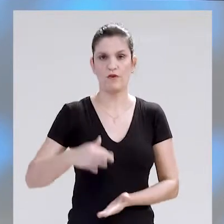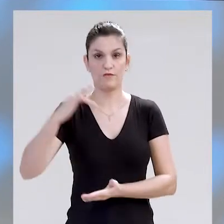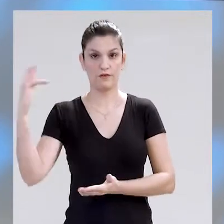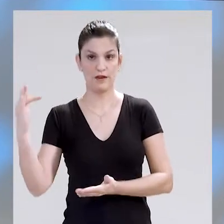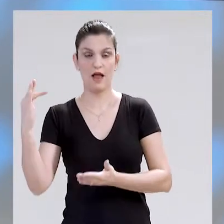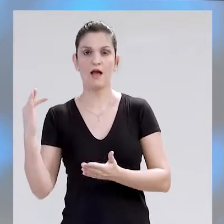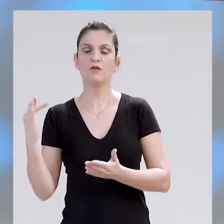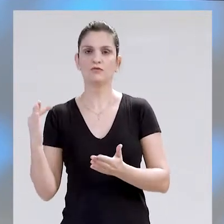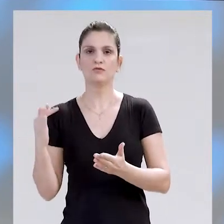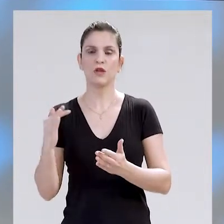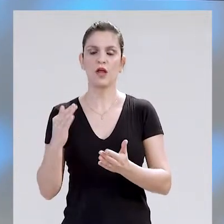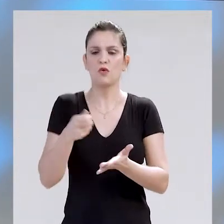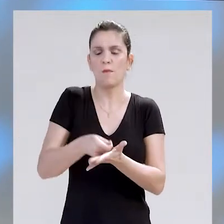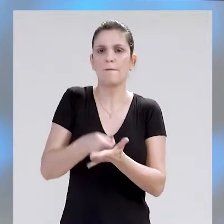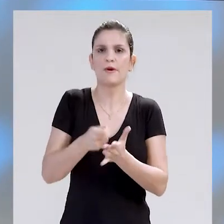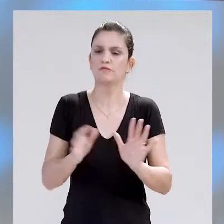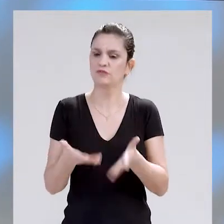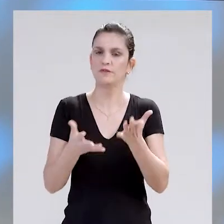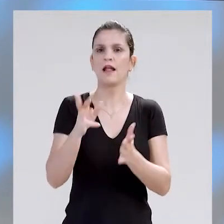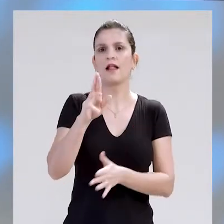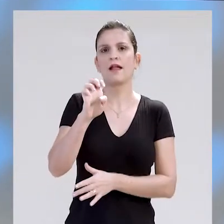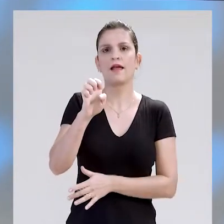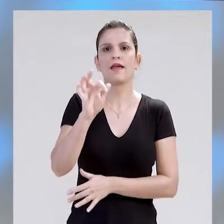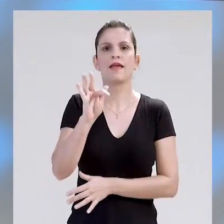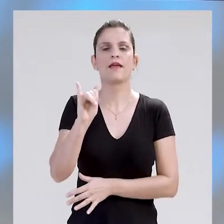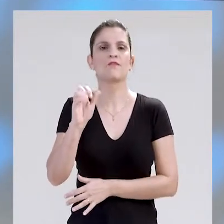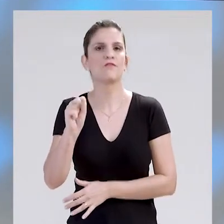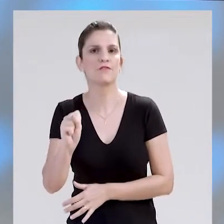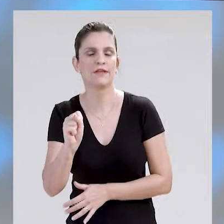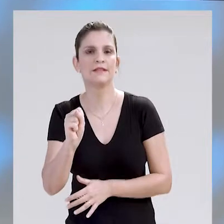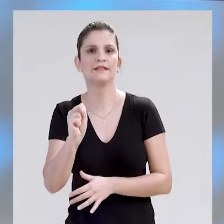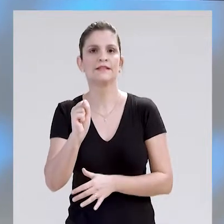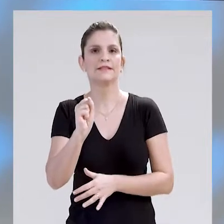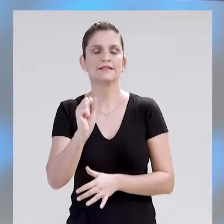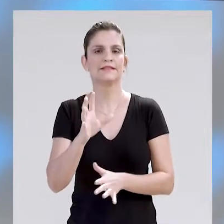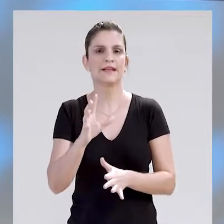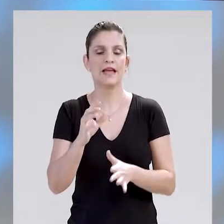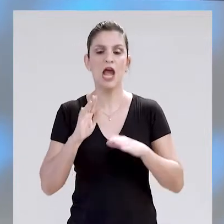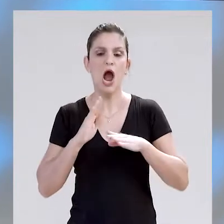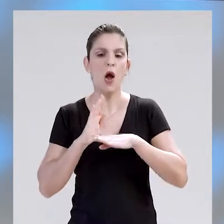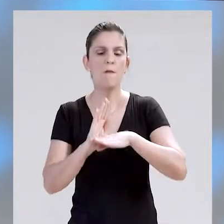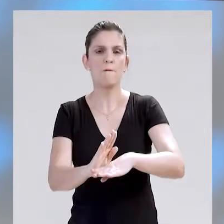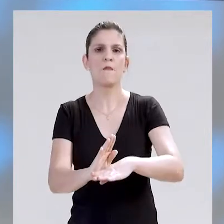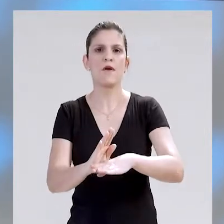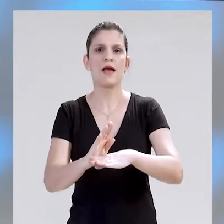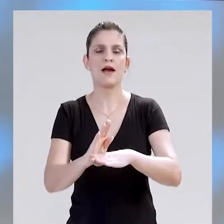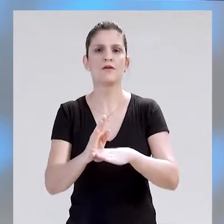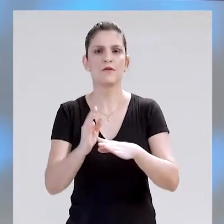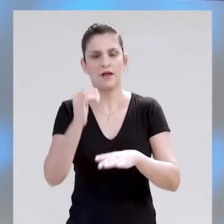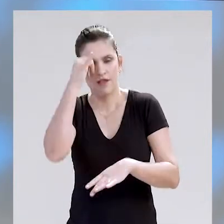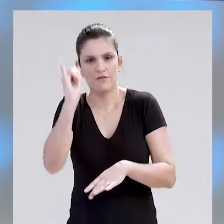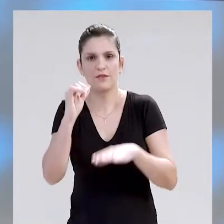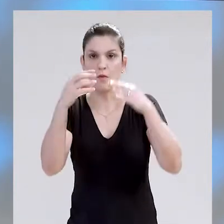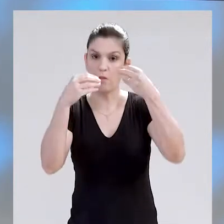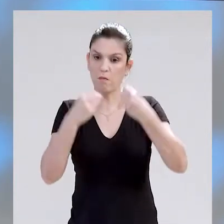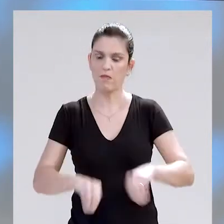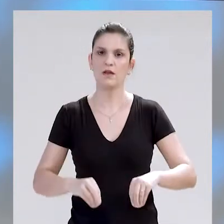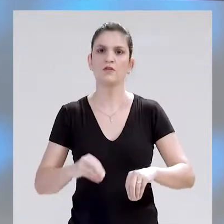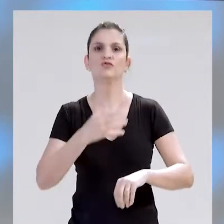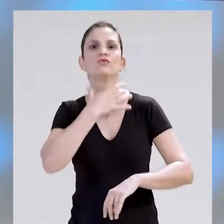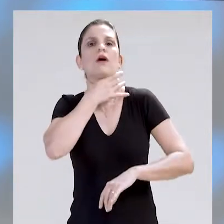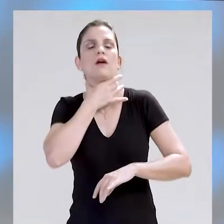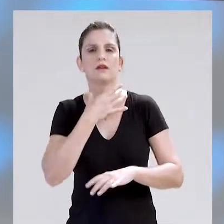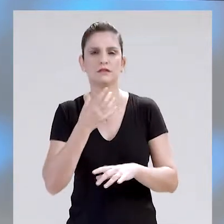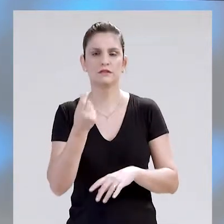e o montante arrecadado pelo Programa de Pagamento Incentivado, conhecido como REFIS, ajudaram a salvar as contas da